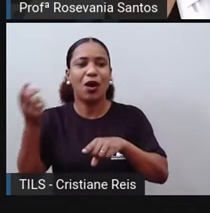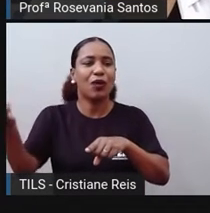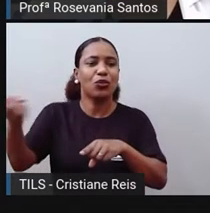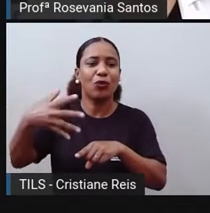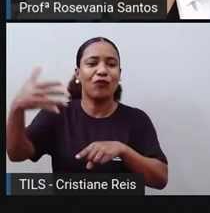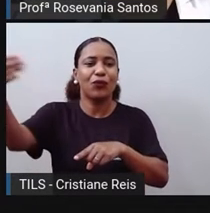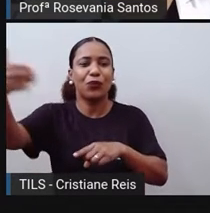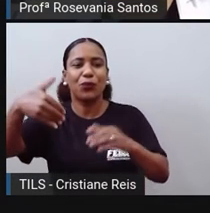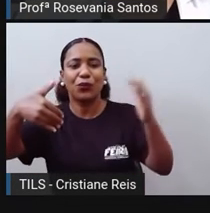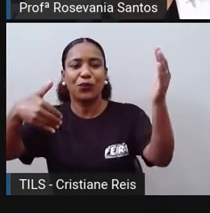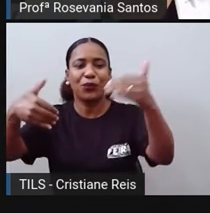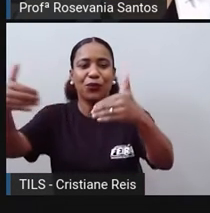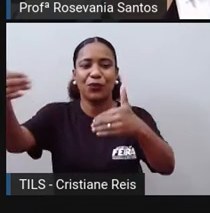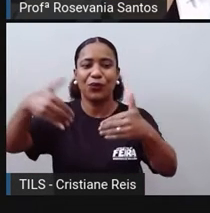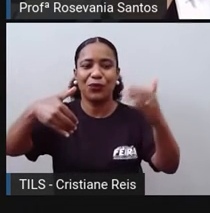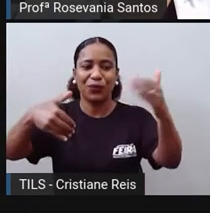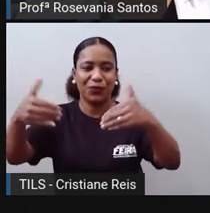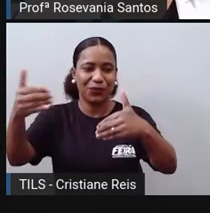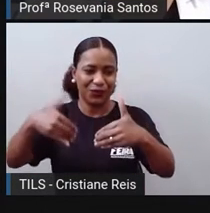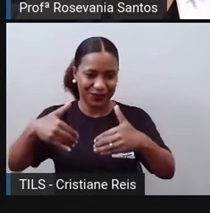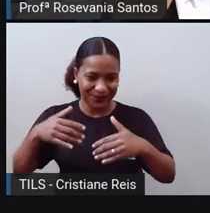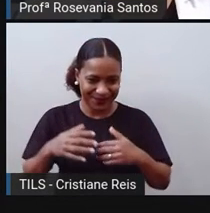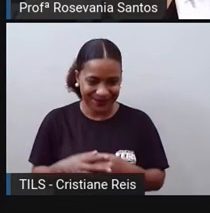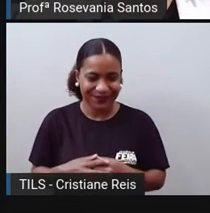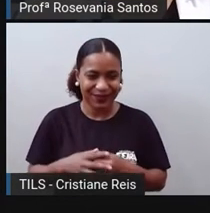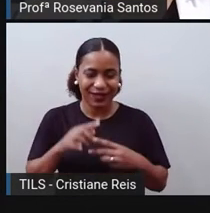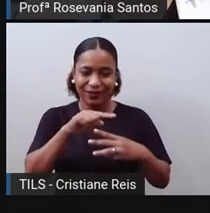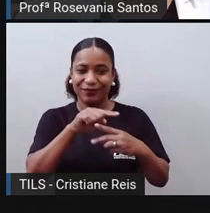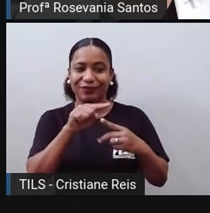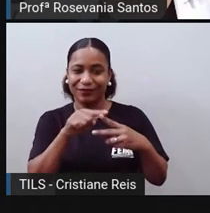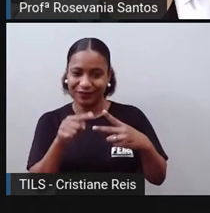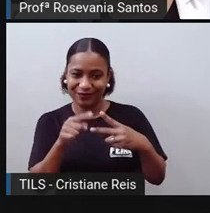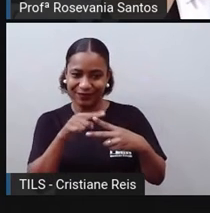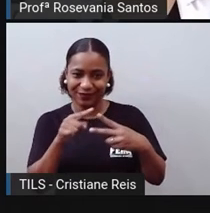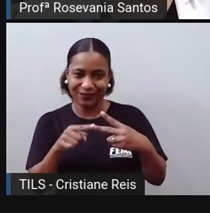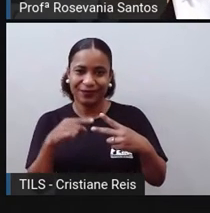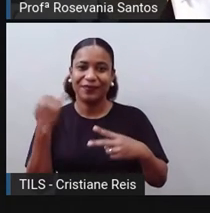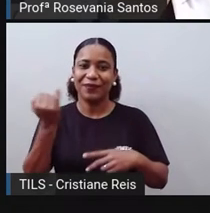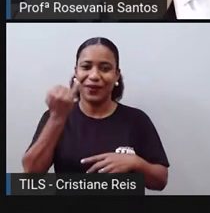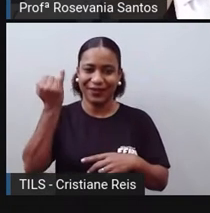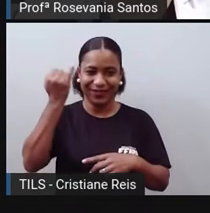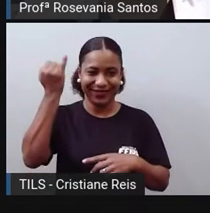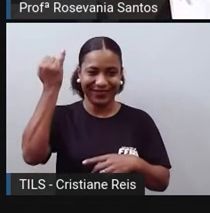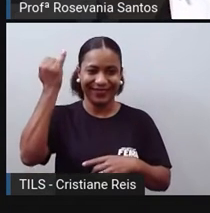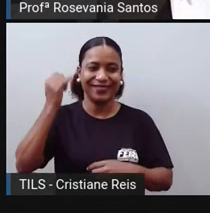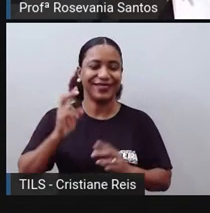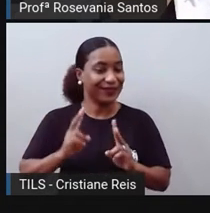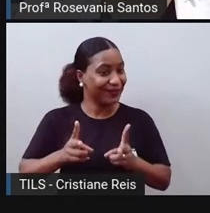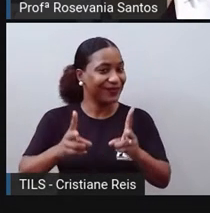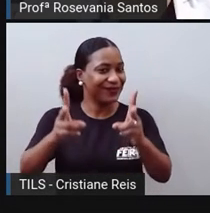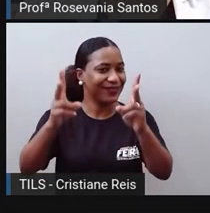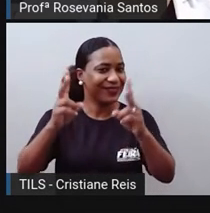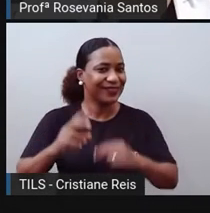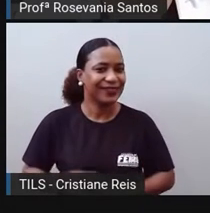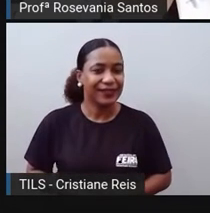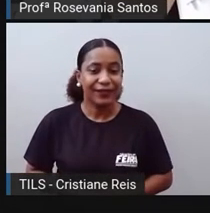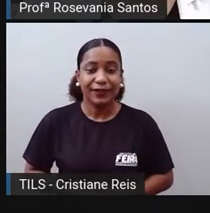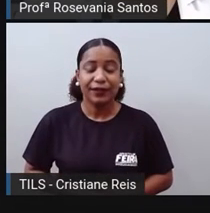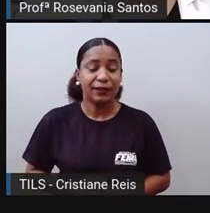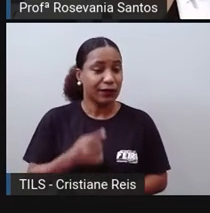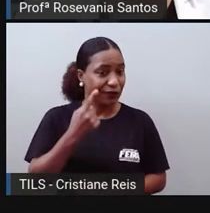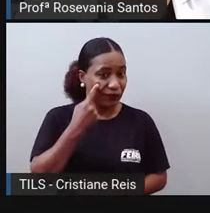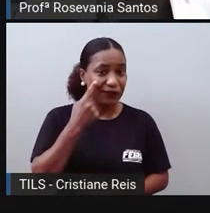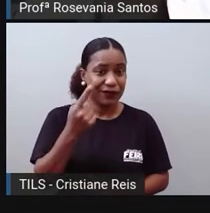aqui, né? Então, só para lembrar aí desses dois. Então, vamos lá, continuando o nosso assunto. Mas aí, agora que eu já sei que